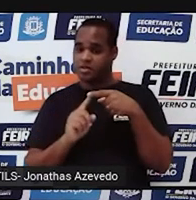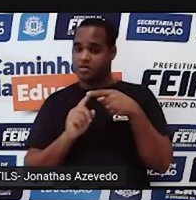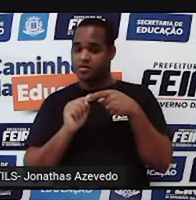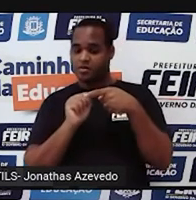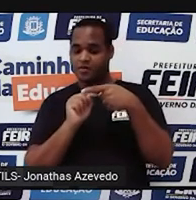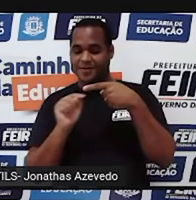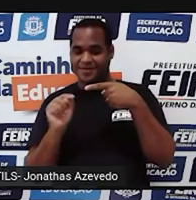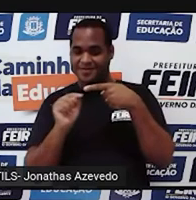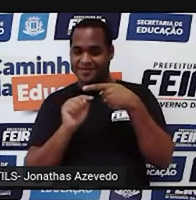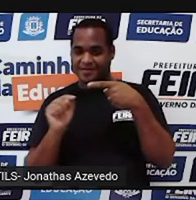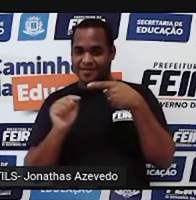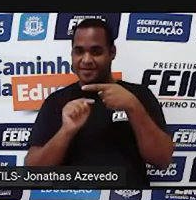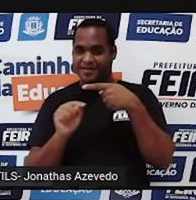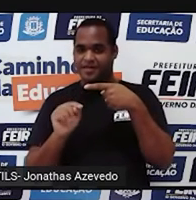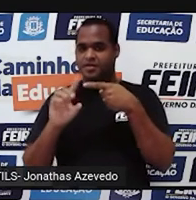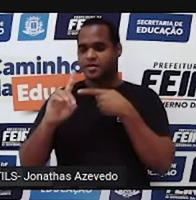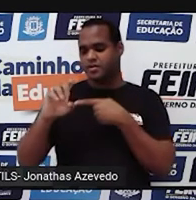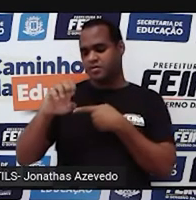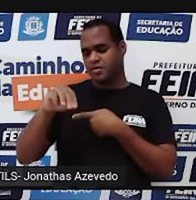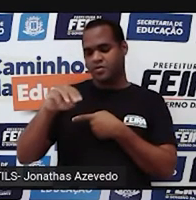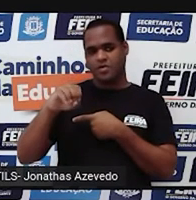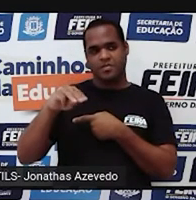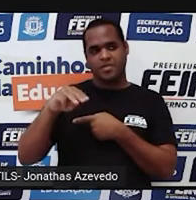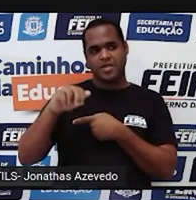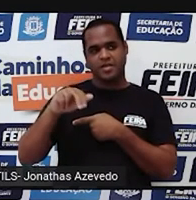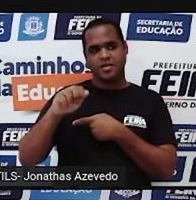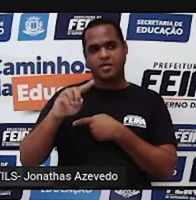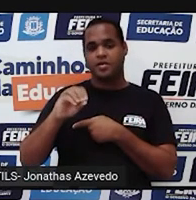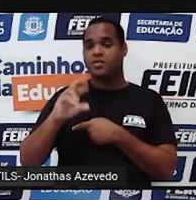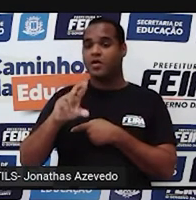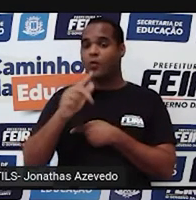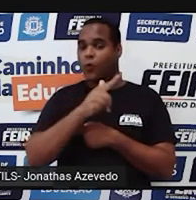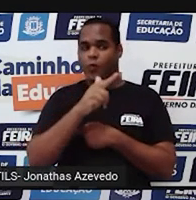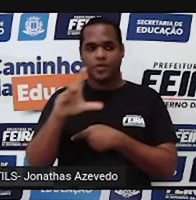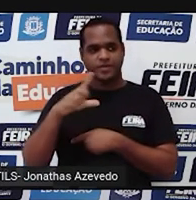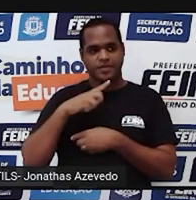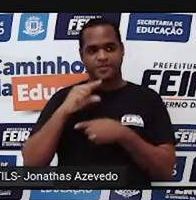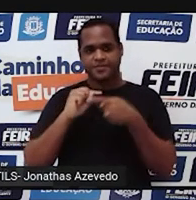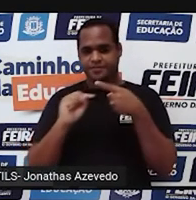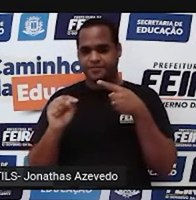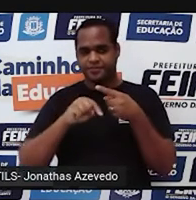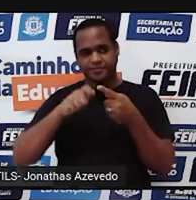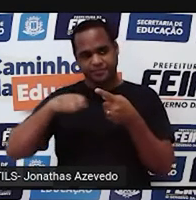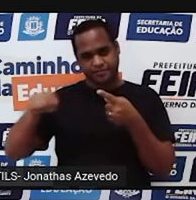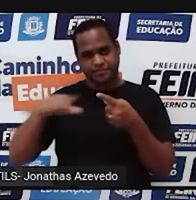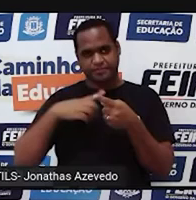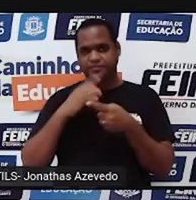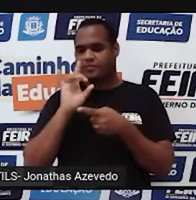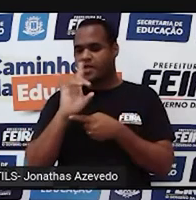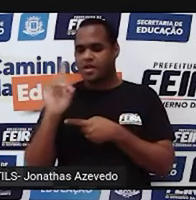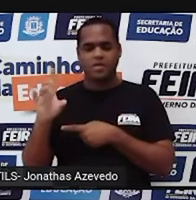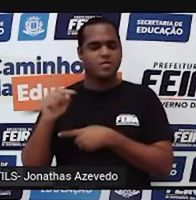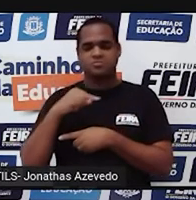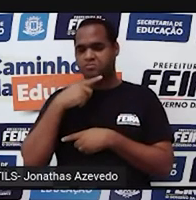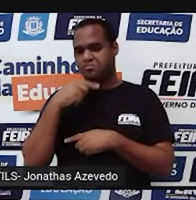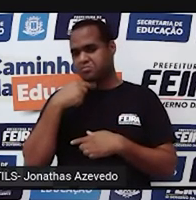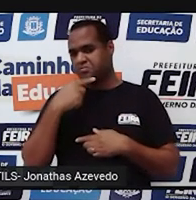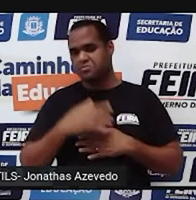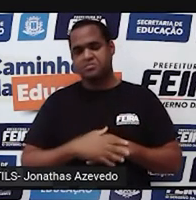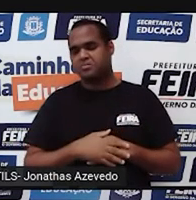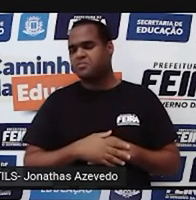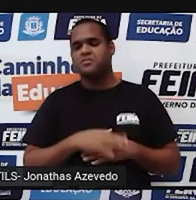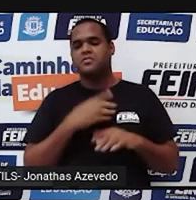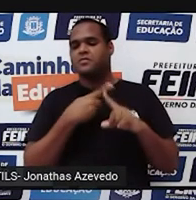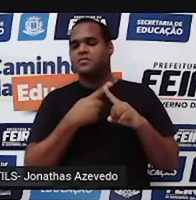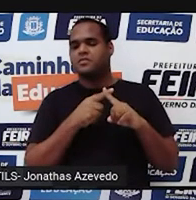é o número chamado de denominador. E as frações a gente não consegue escrever um por um. Por que, professor?